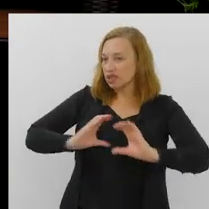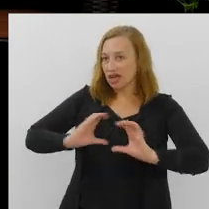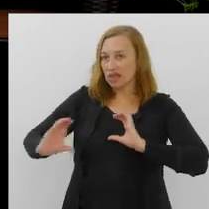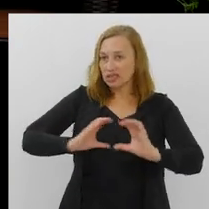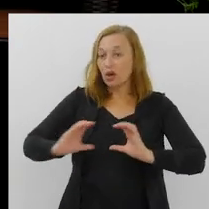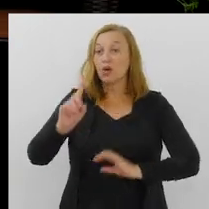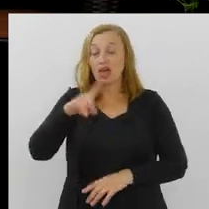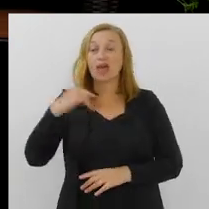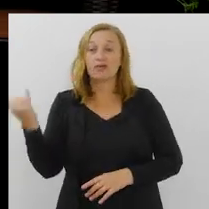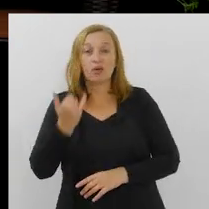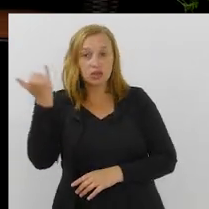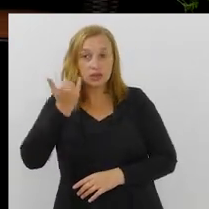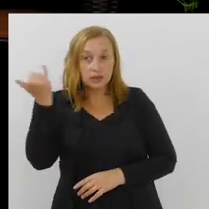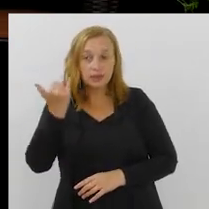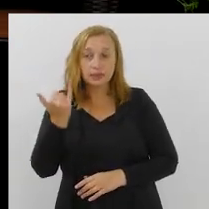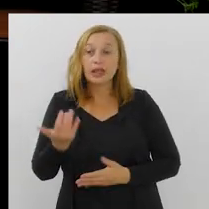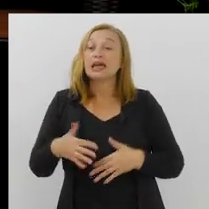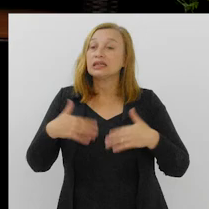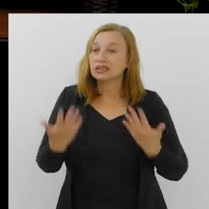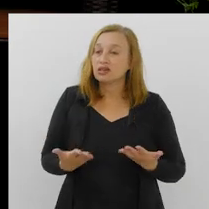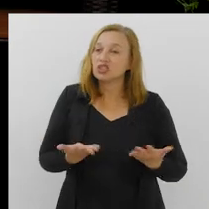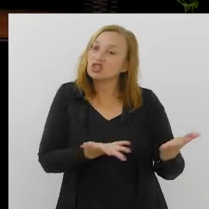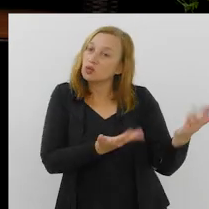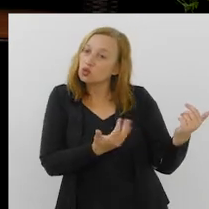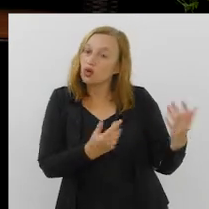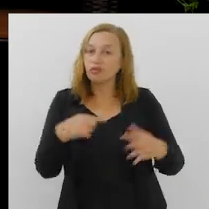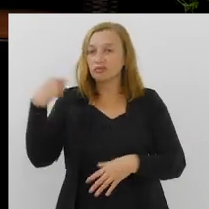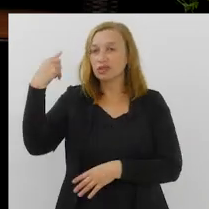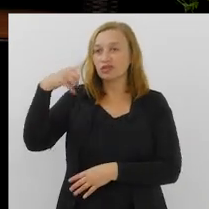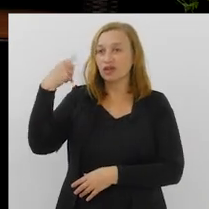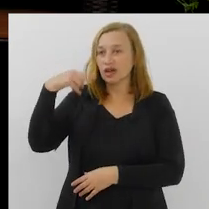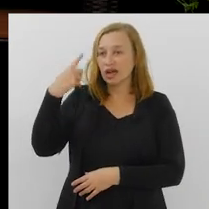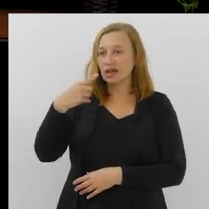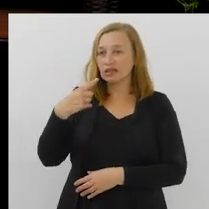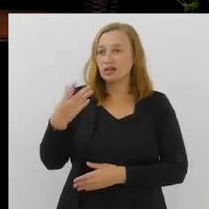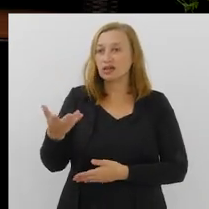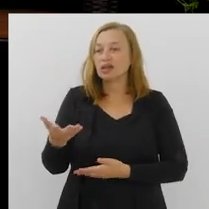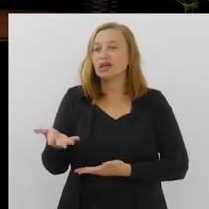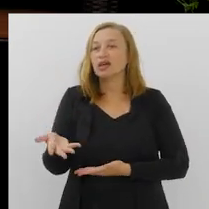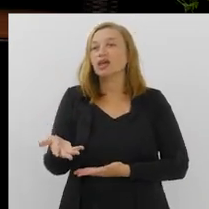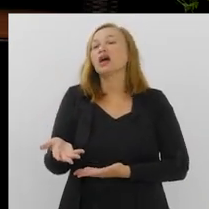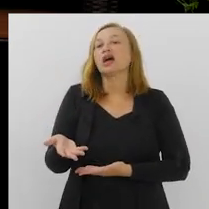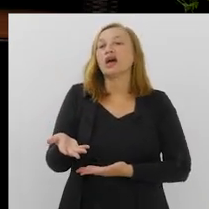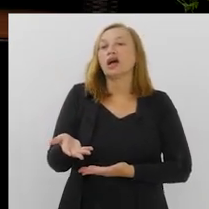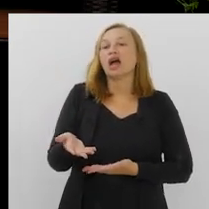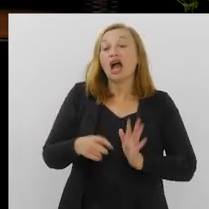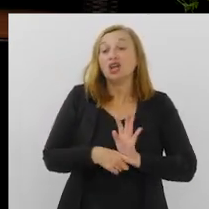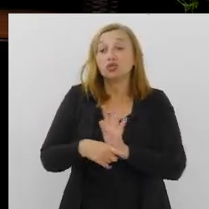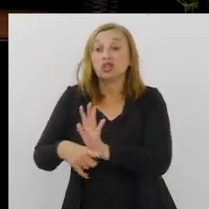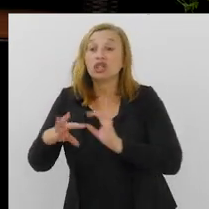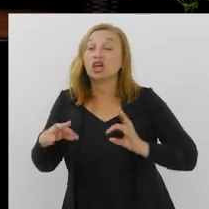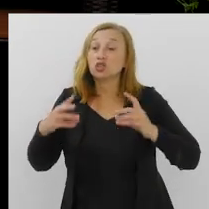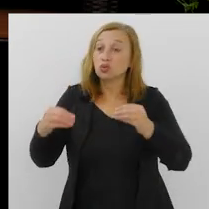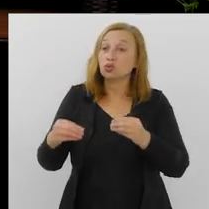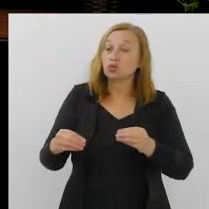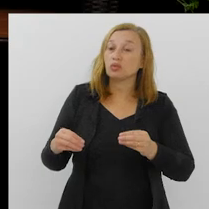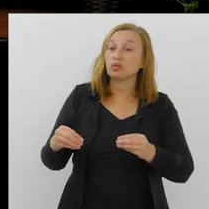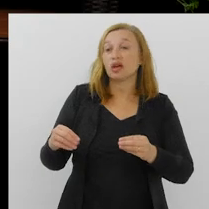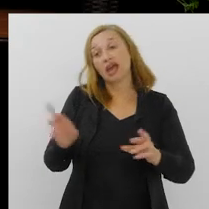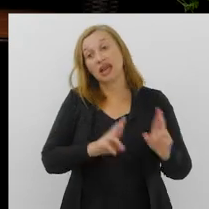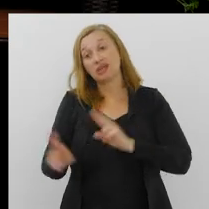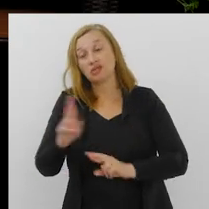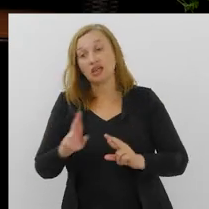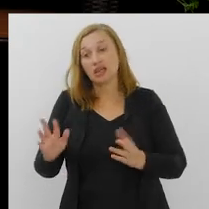mas a interlocução, que para mim é muito importante. E aí a gente tem um jovem advogado, auxiliando em tudo que toca a era